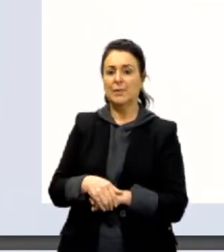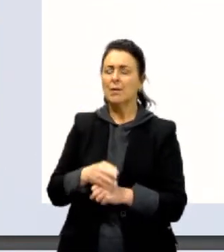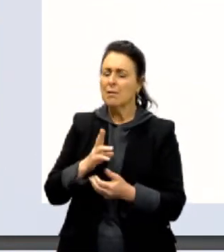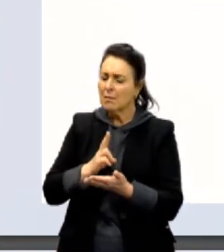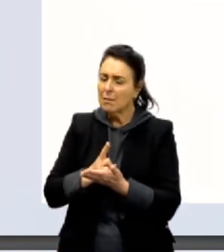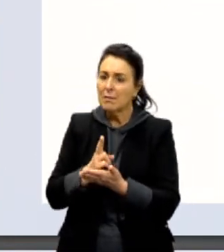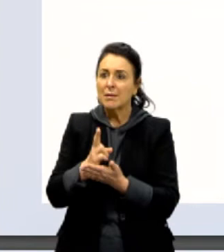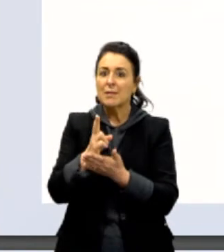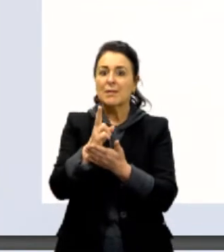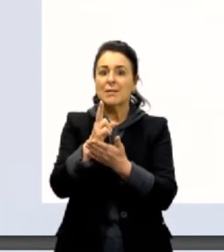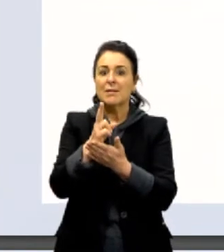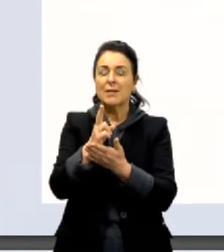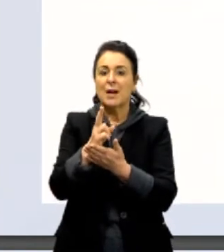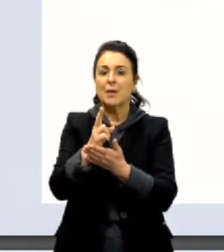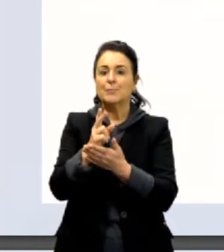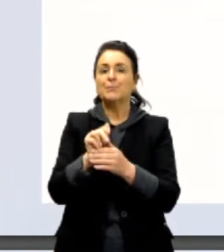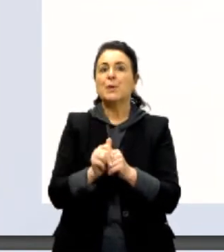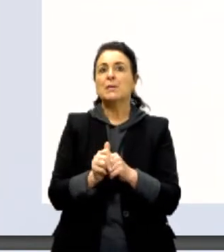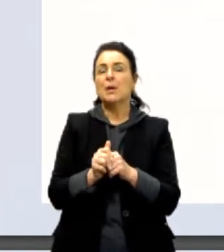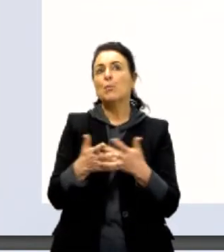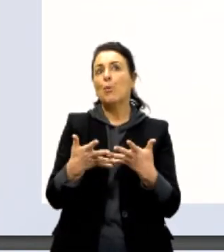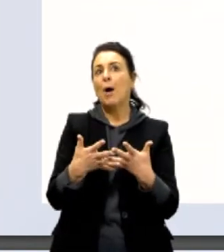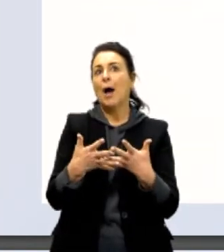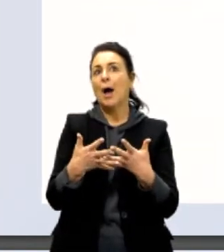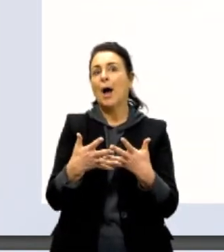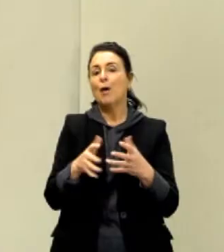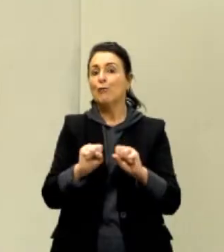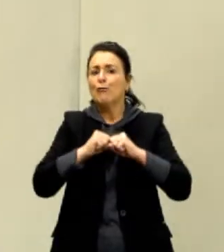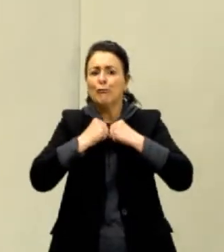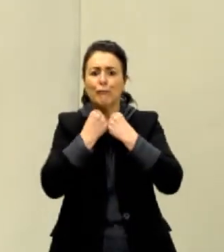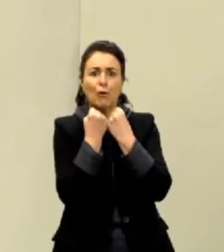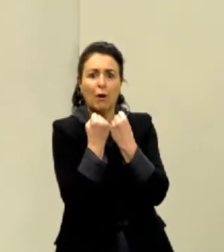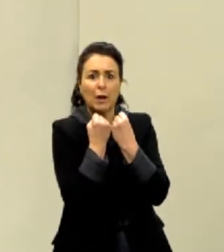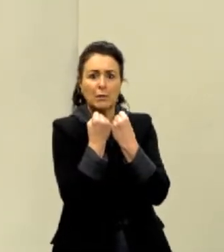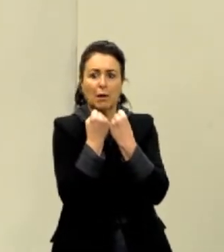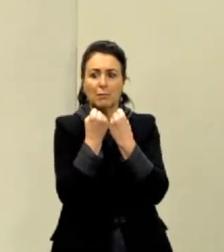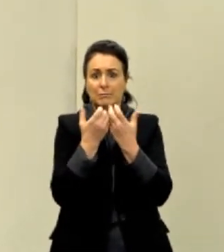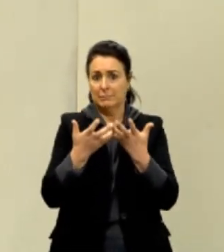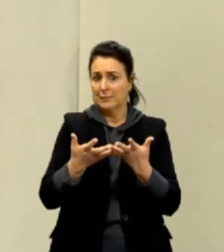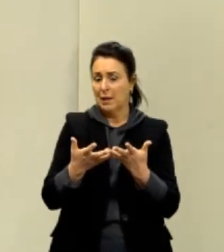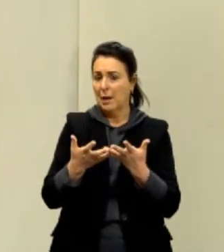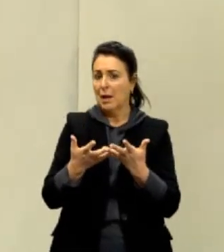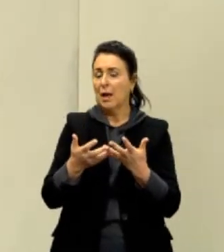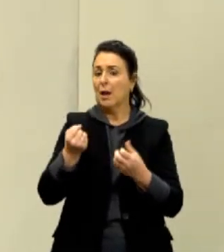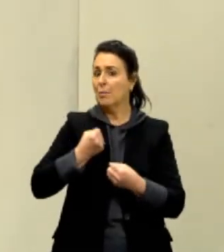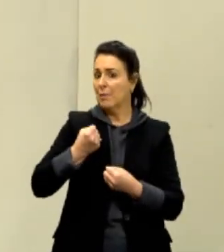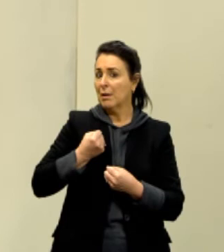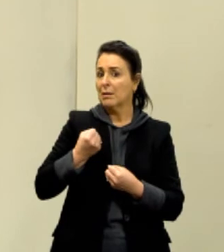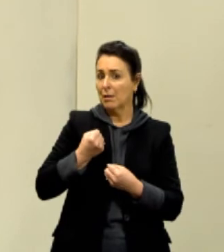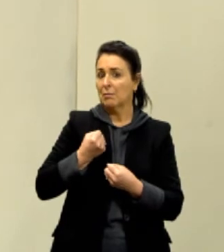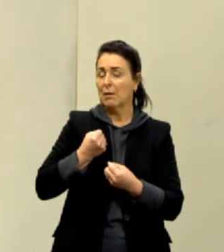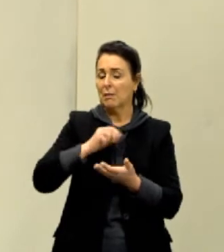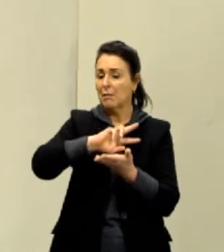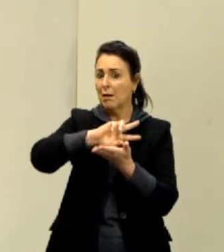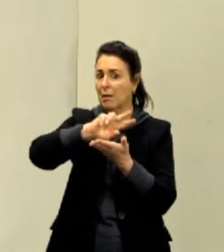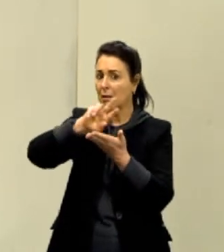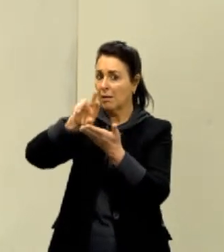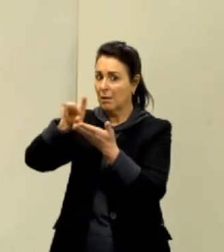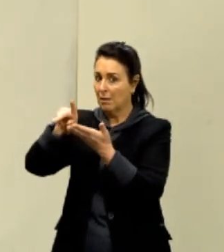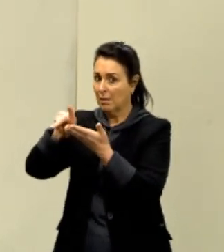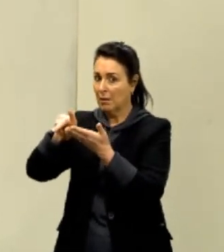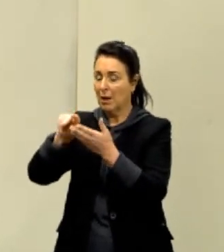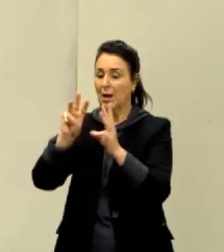vai, gente. A força, a força é uma grandeza derivada. Ela é definida como sendo a massa vezes a